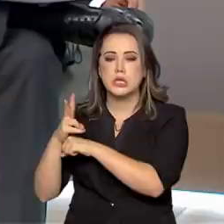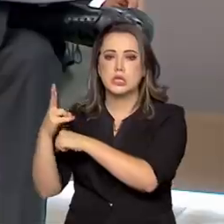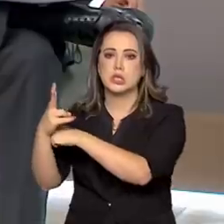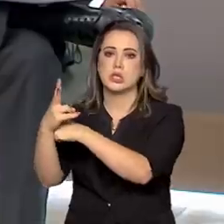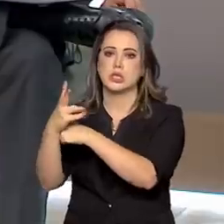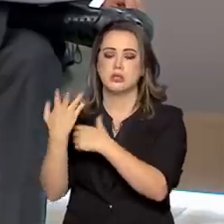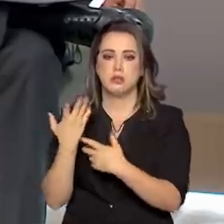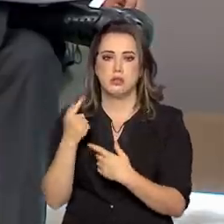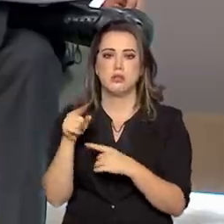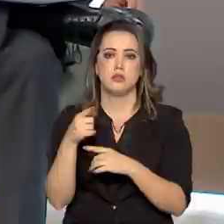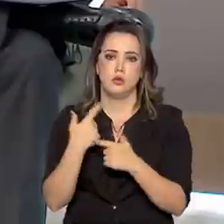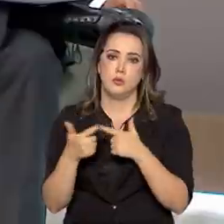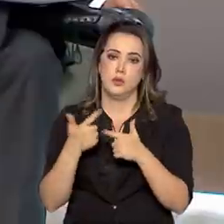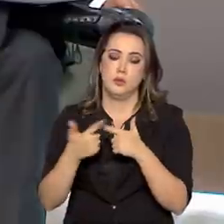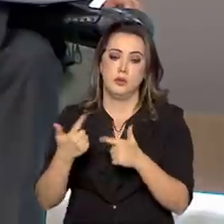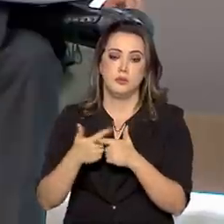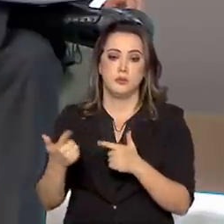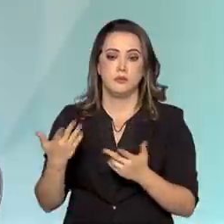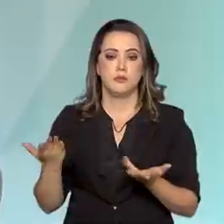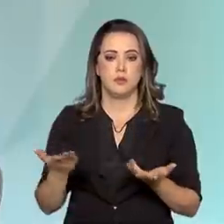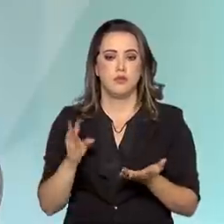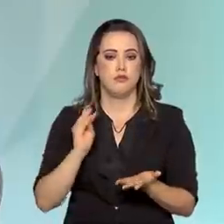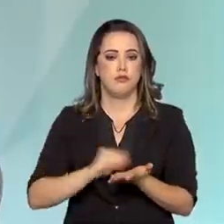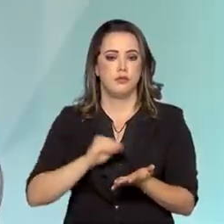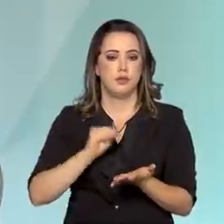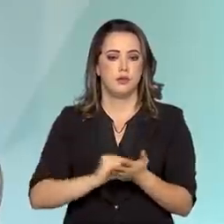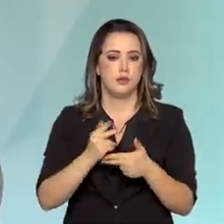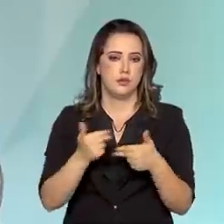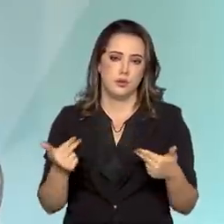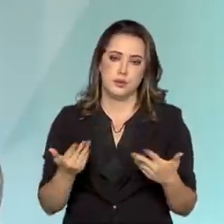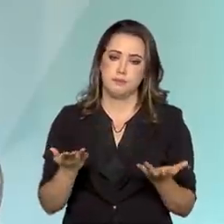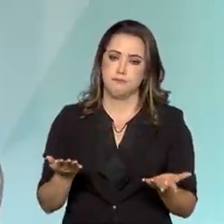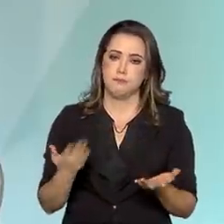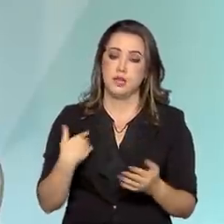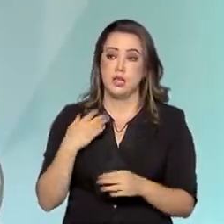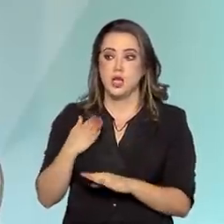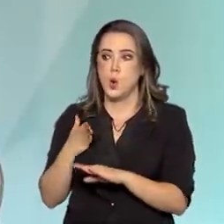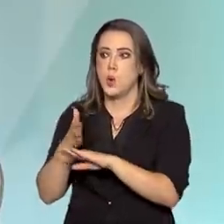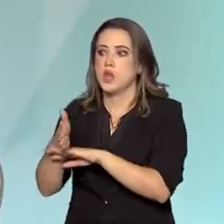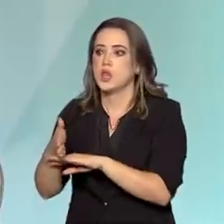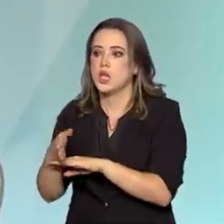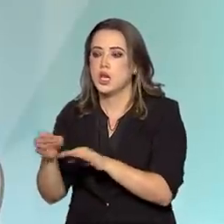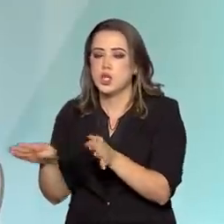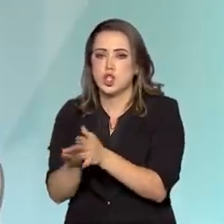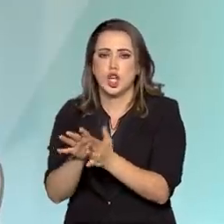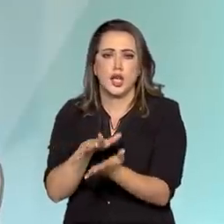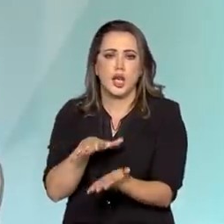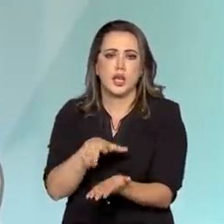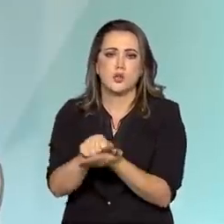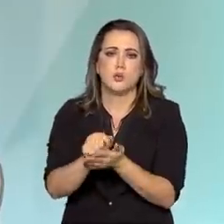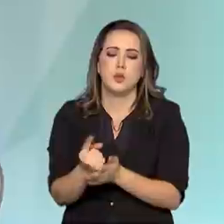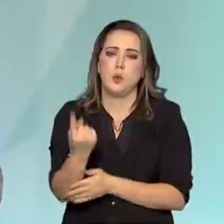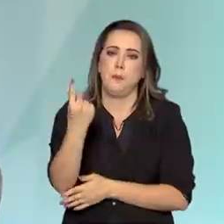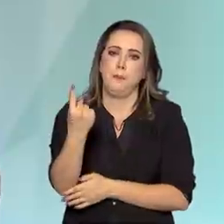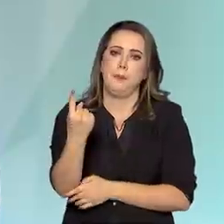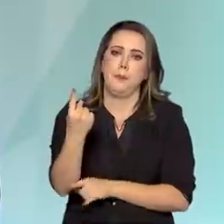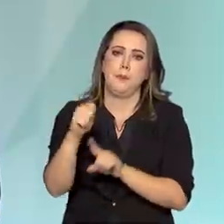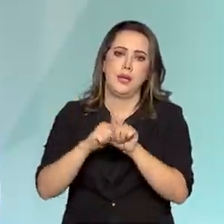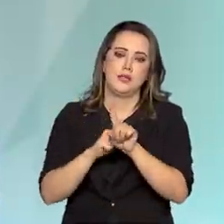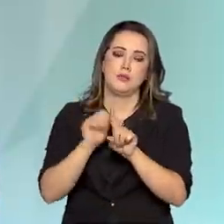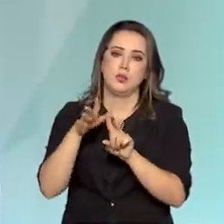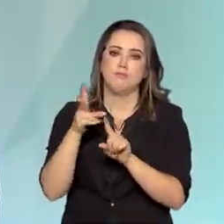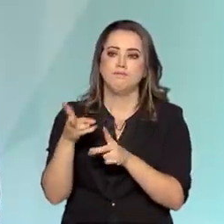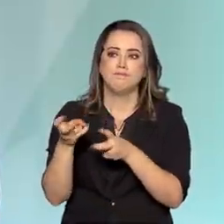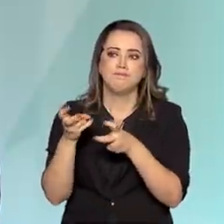contra esse tipo de problema, ainda faltavam algumas etapas. Assim que eu cheguei, ainda em 2019, no primeiro mês, eu fiz